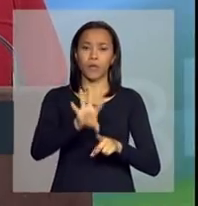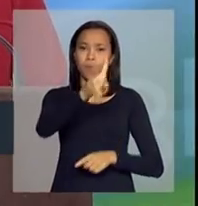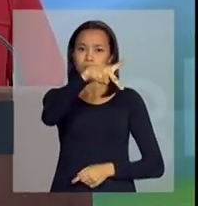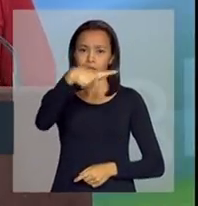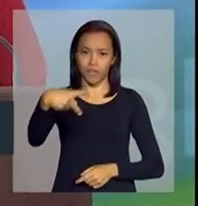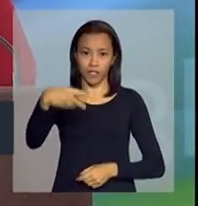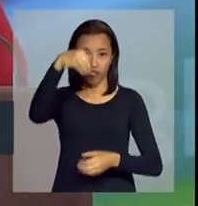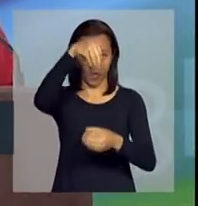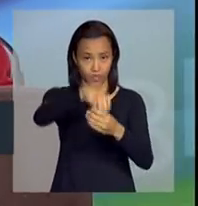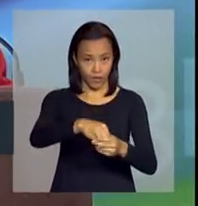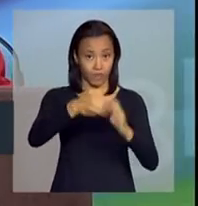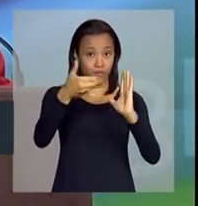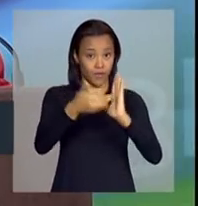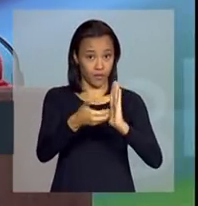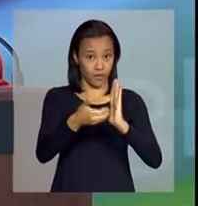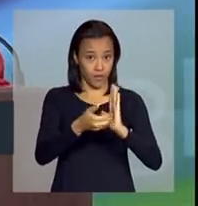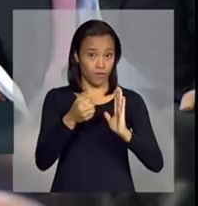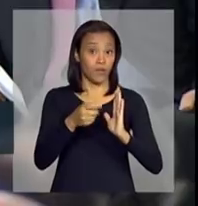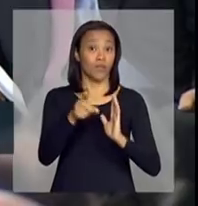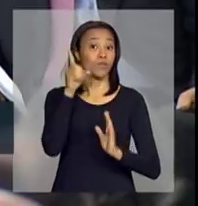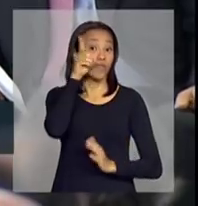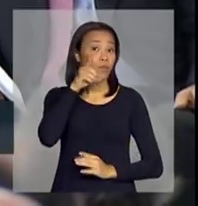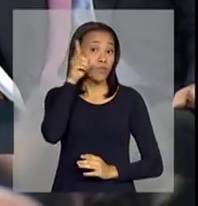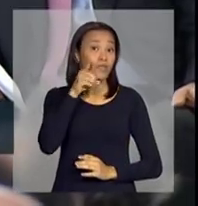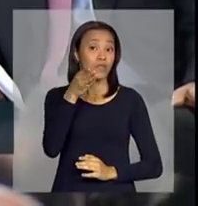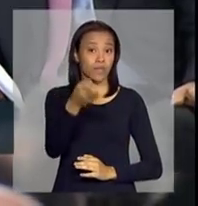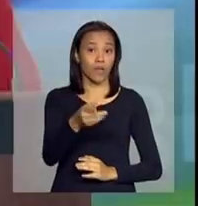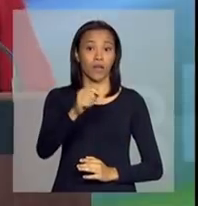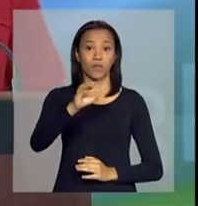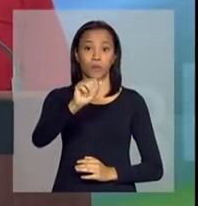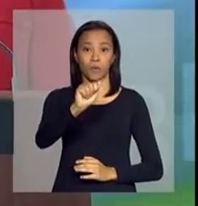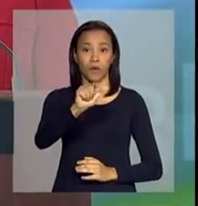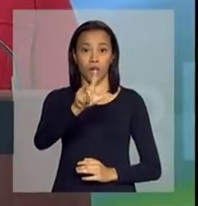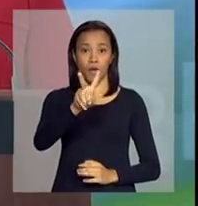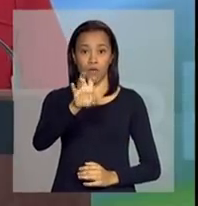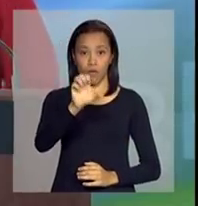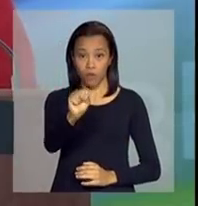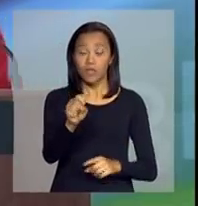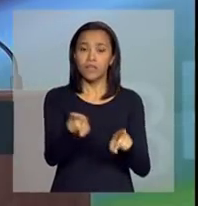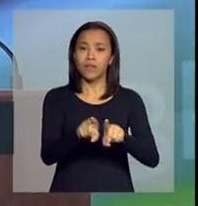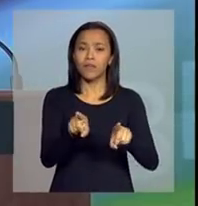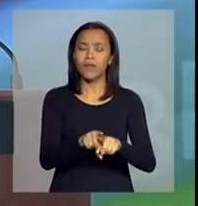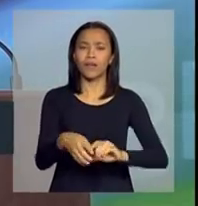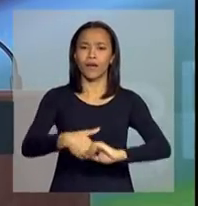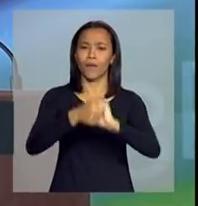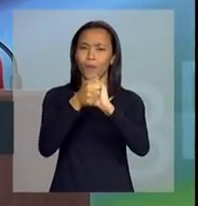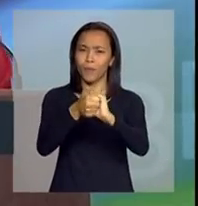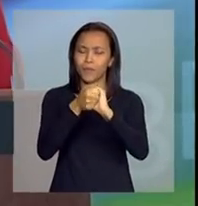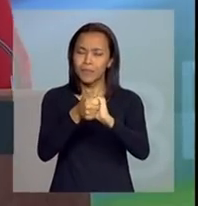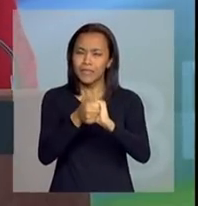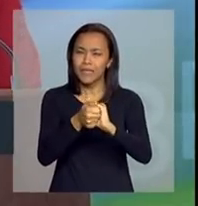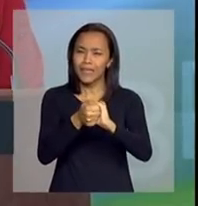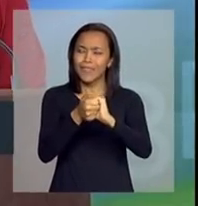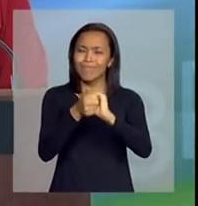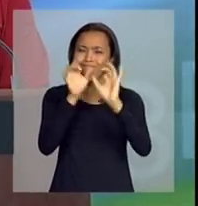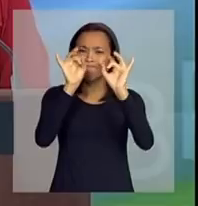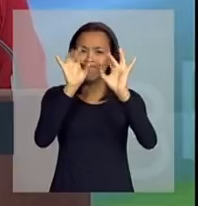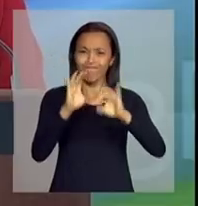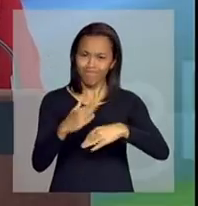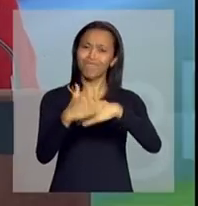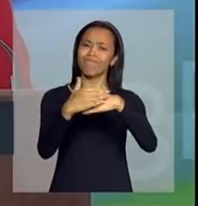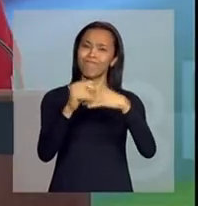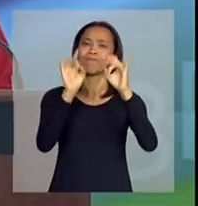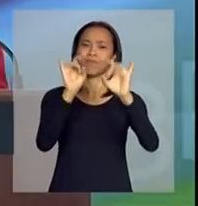Câmara dos Deputados, Henrique Eduardo Alves, e cumprimentar de maneira muito especial